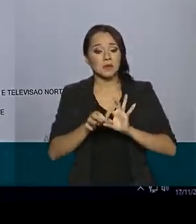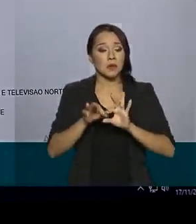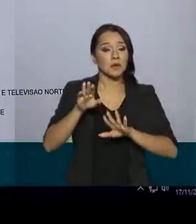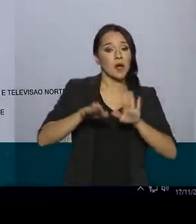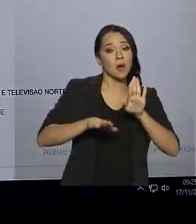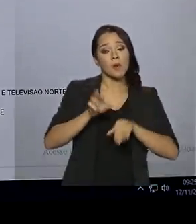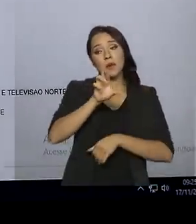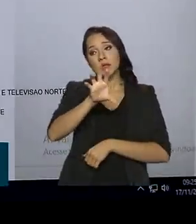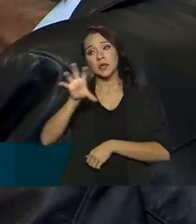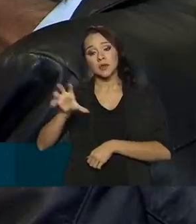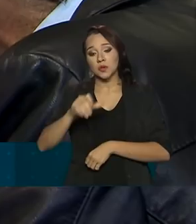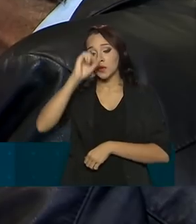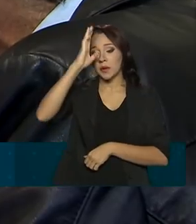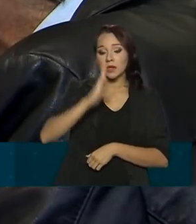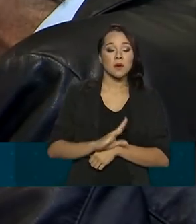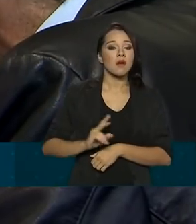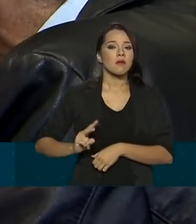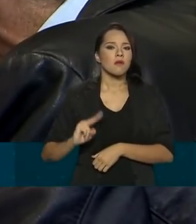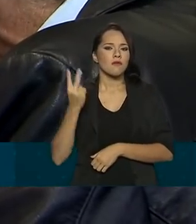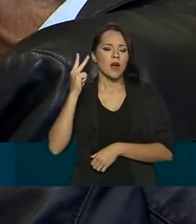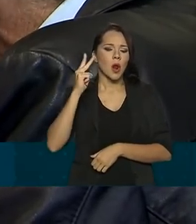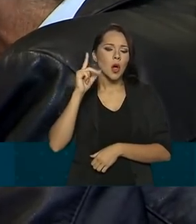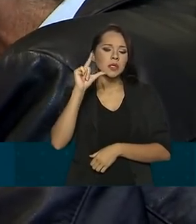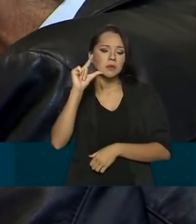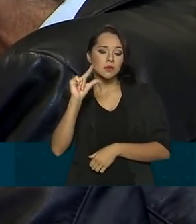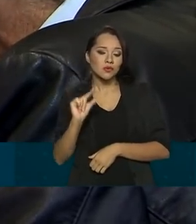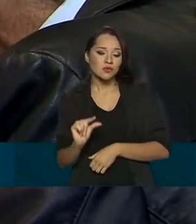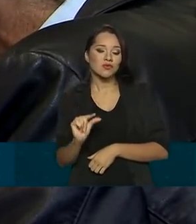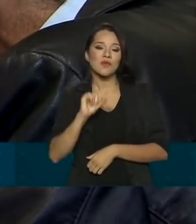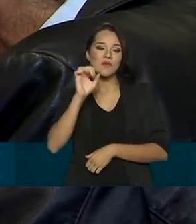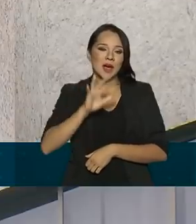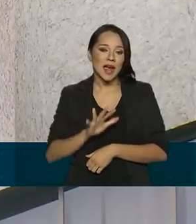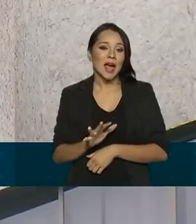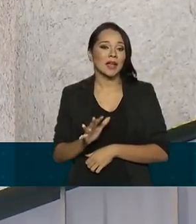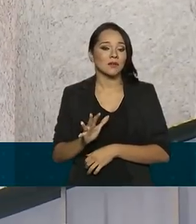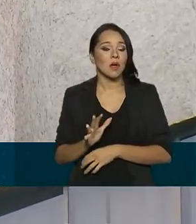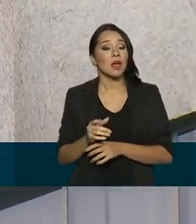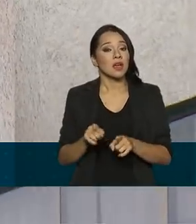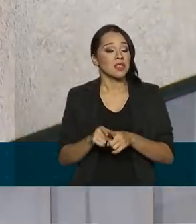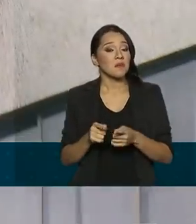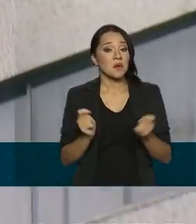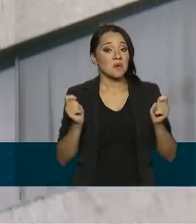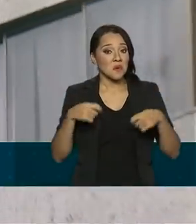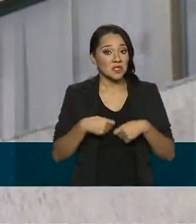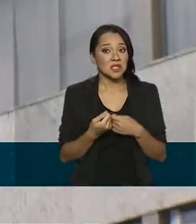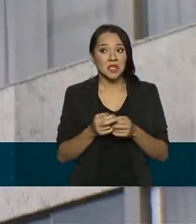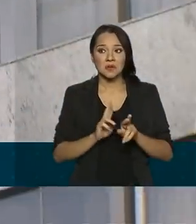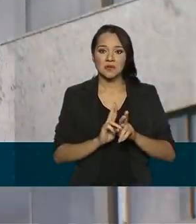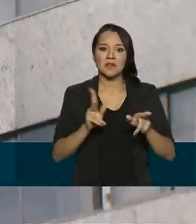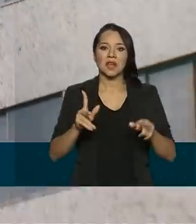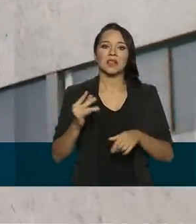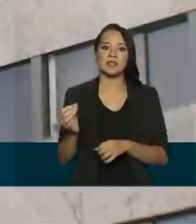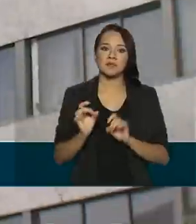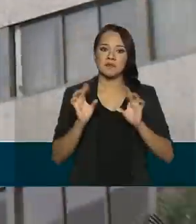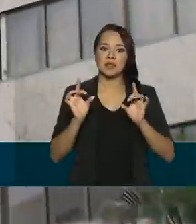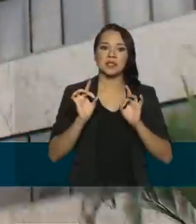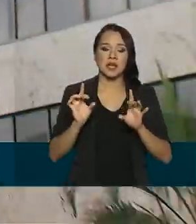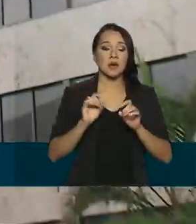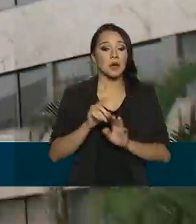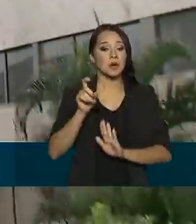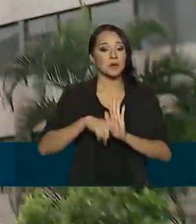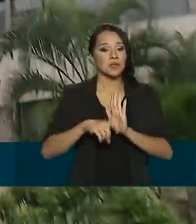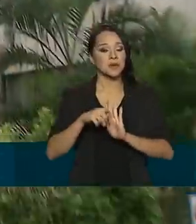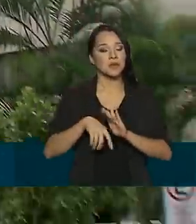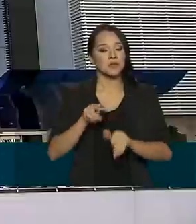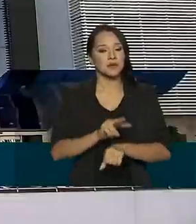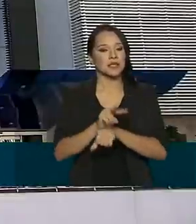algumas regiões do país com valores abaixo do mercado e com condições diferenciadas de desconto e